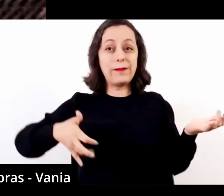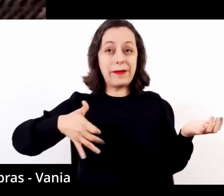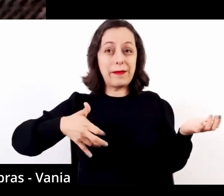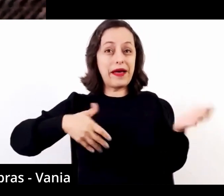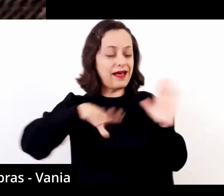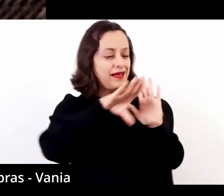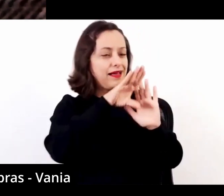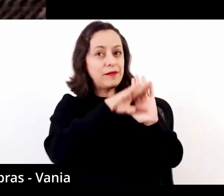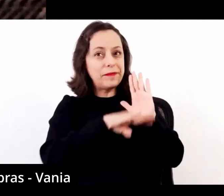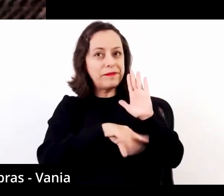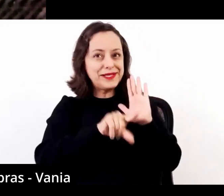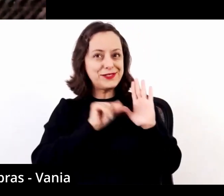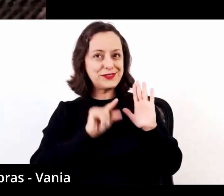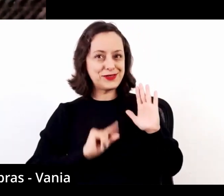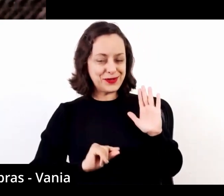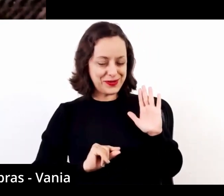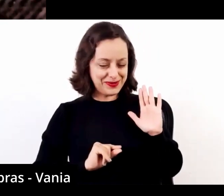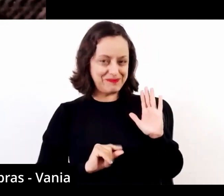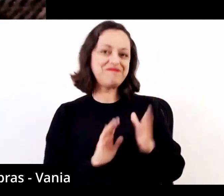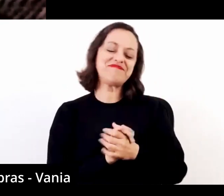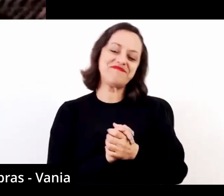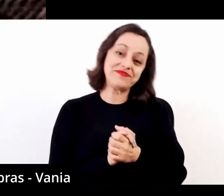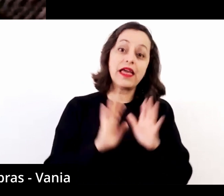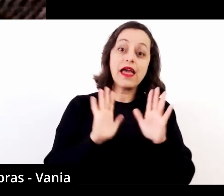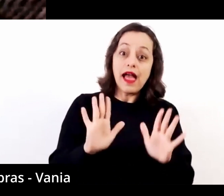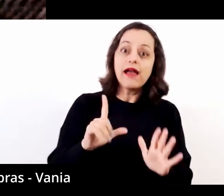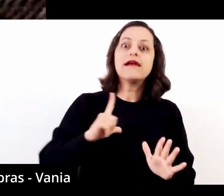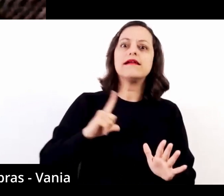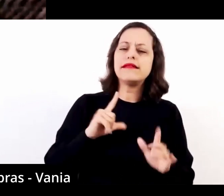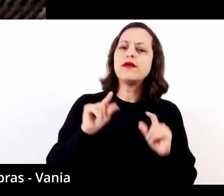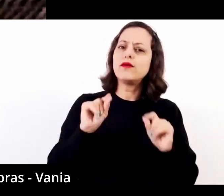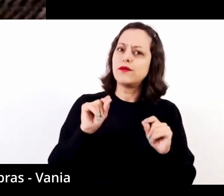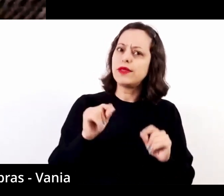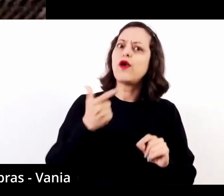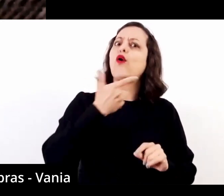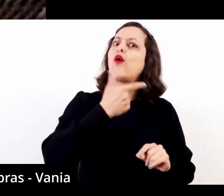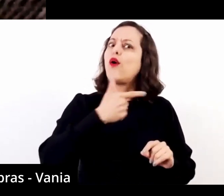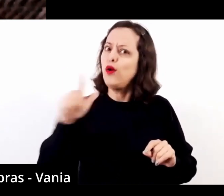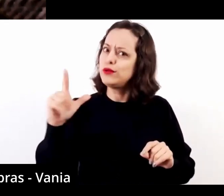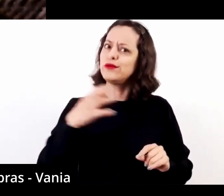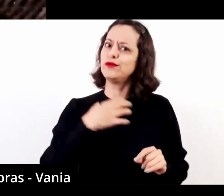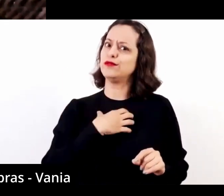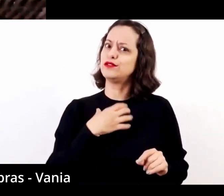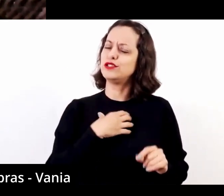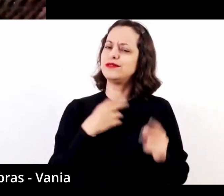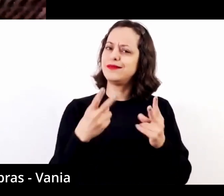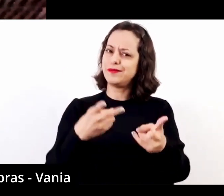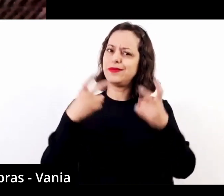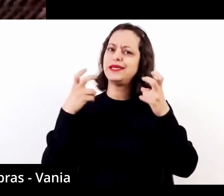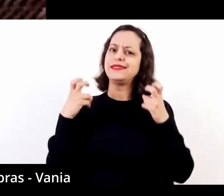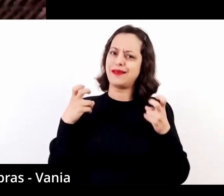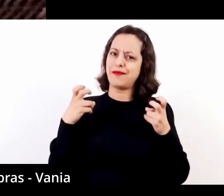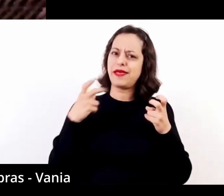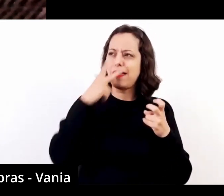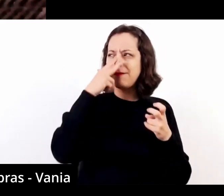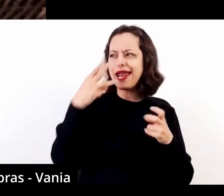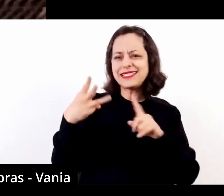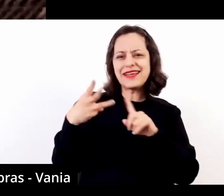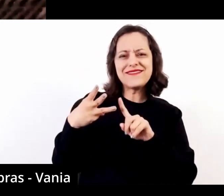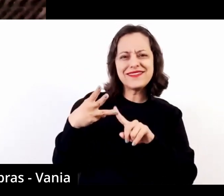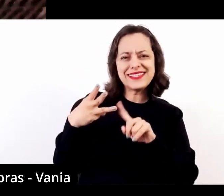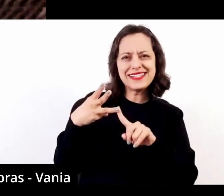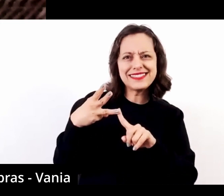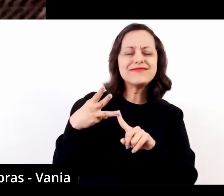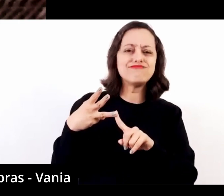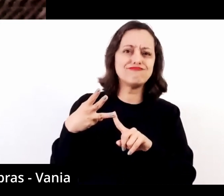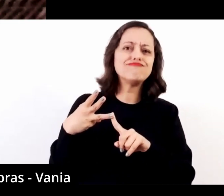repertório do Carlo. Agora, há um terceiro fio condutor que, de uma certa